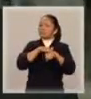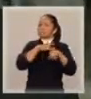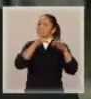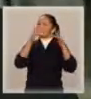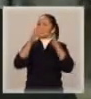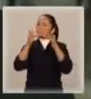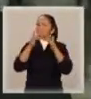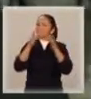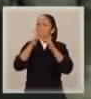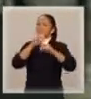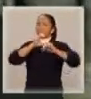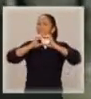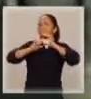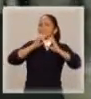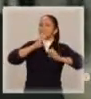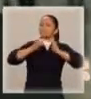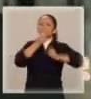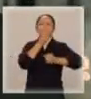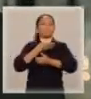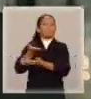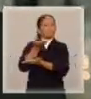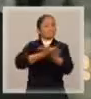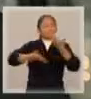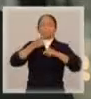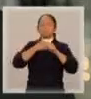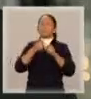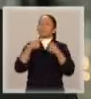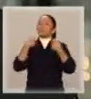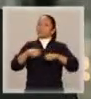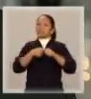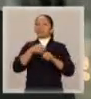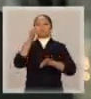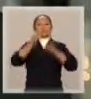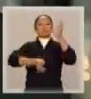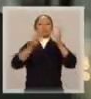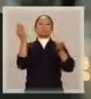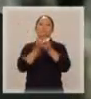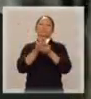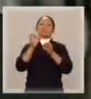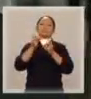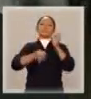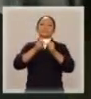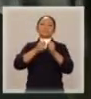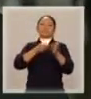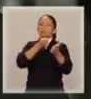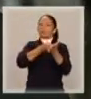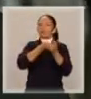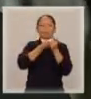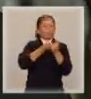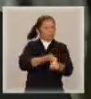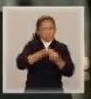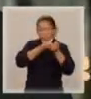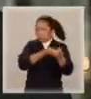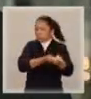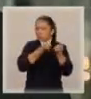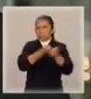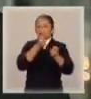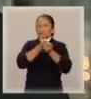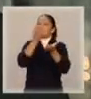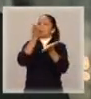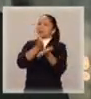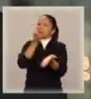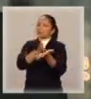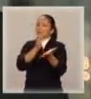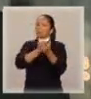demonstração da importância, tem que ir para o judiciário para que sejam forçados a não desgastarem